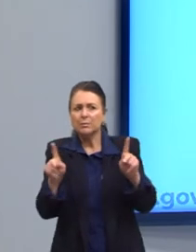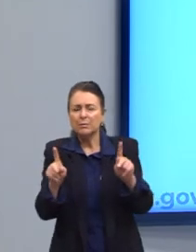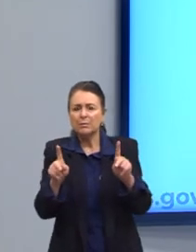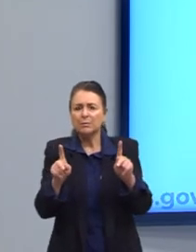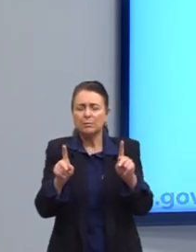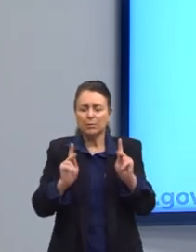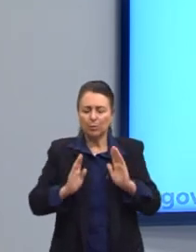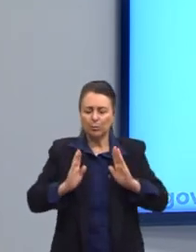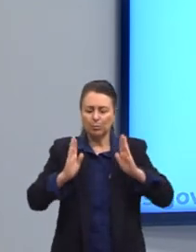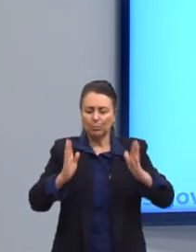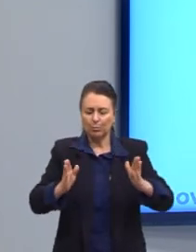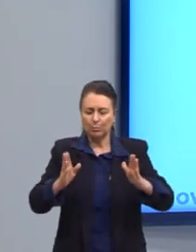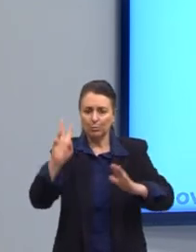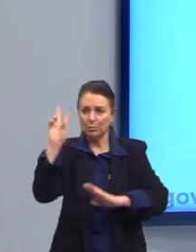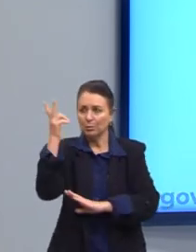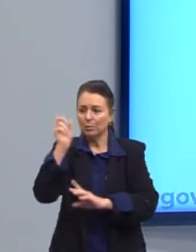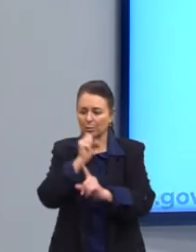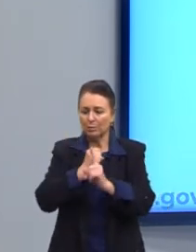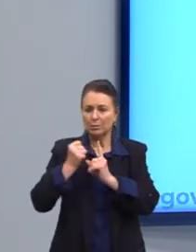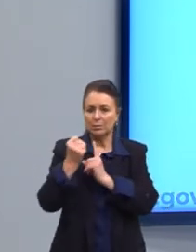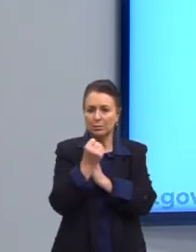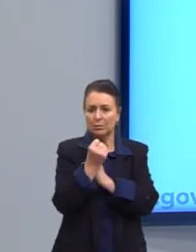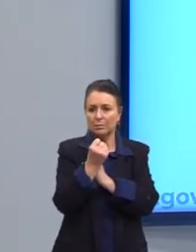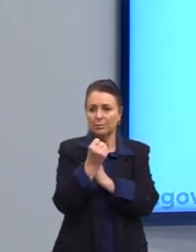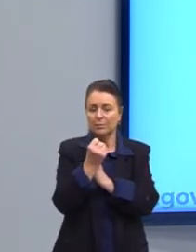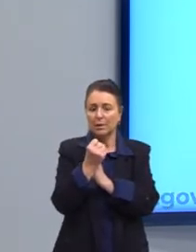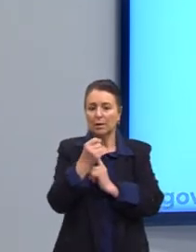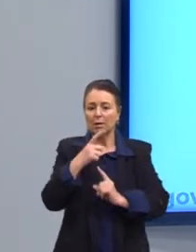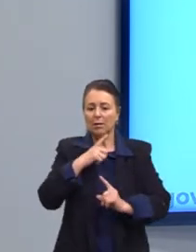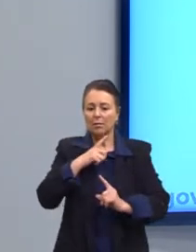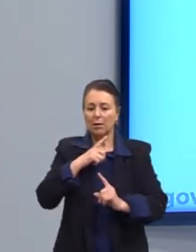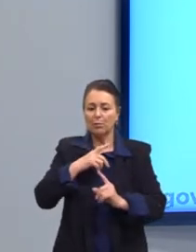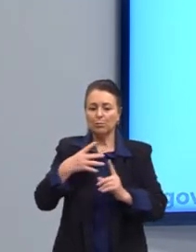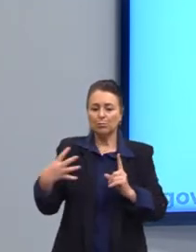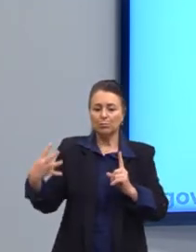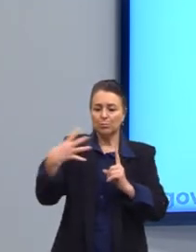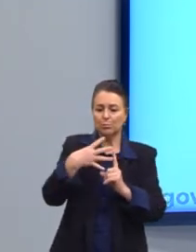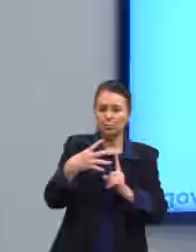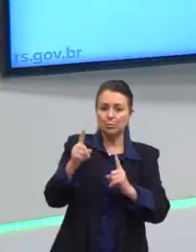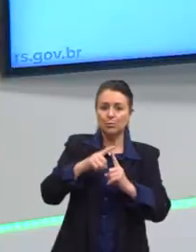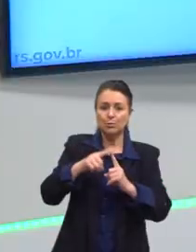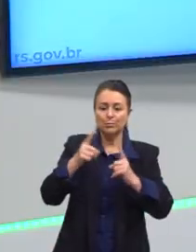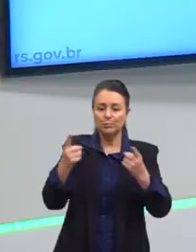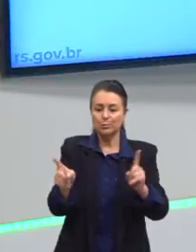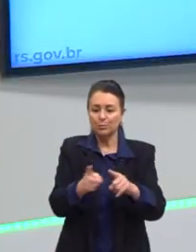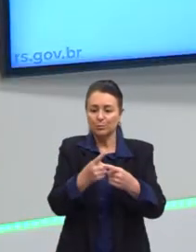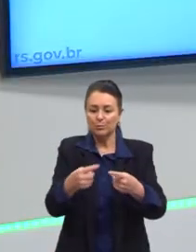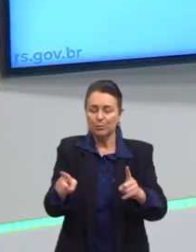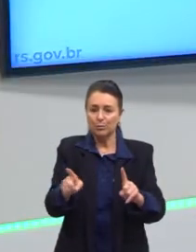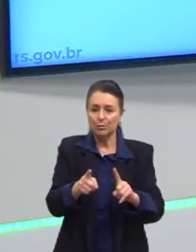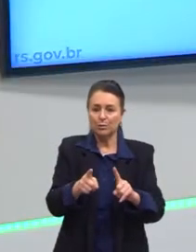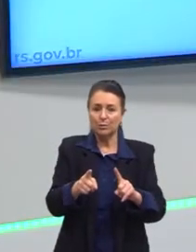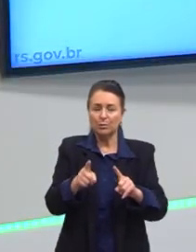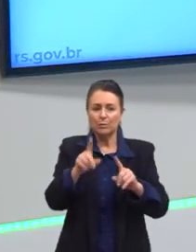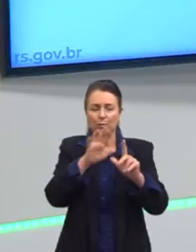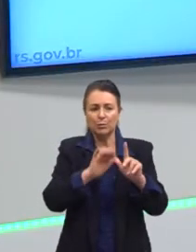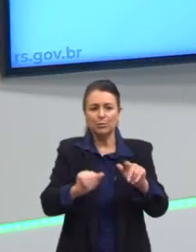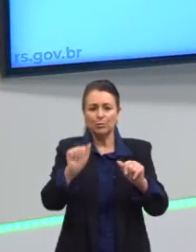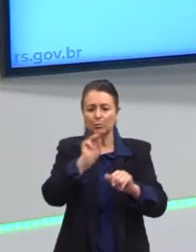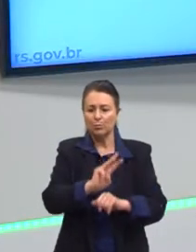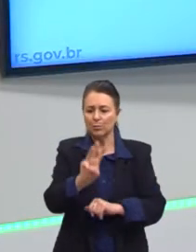história, sociedade, predomina um estilo musical. Se nós formos em qual for a plataforma,